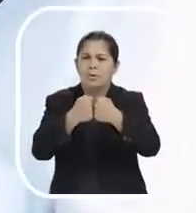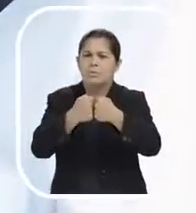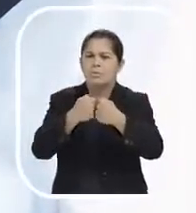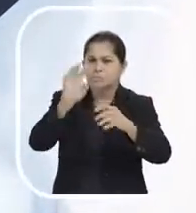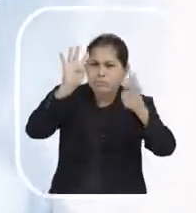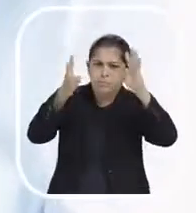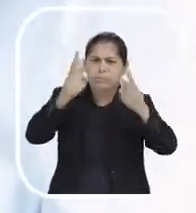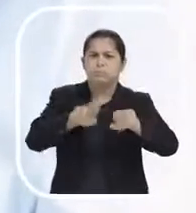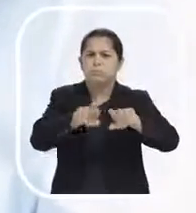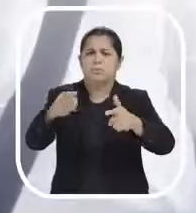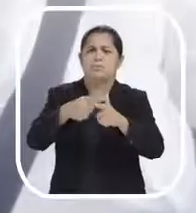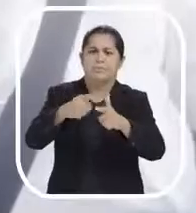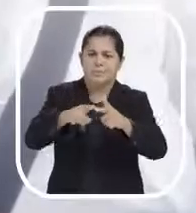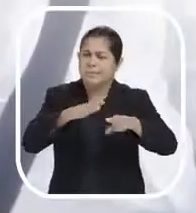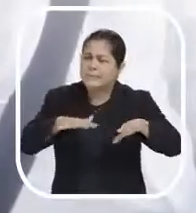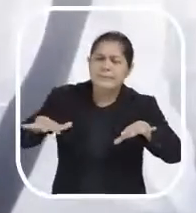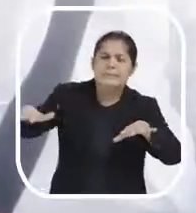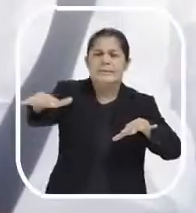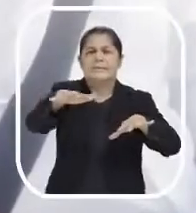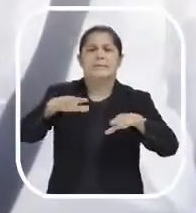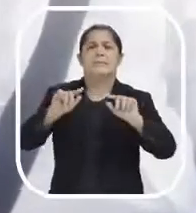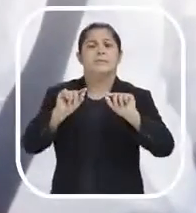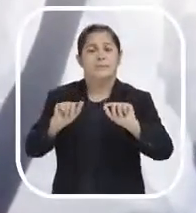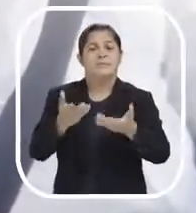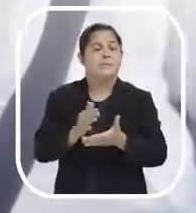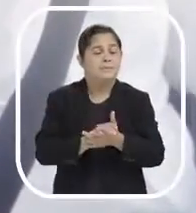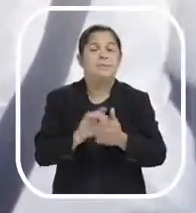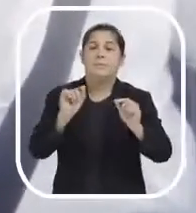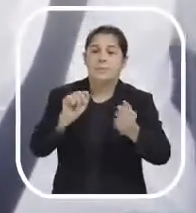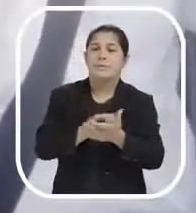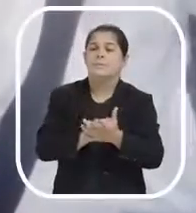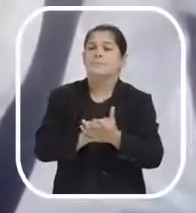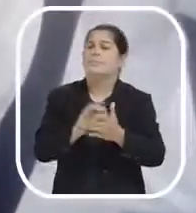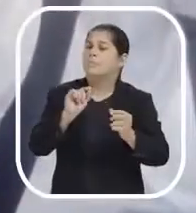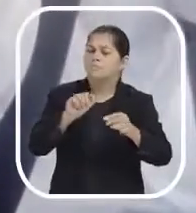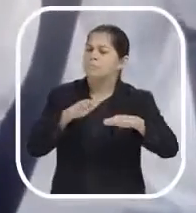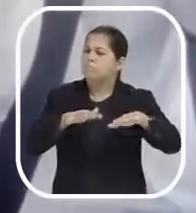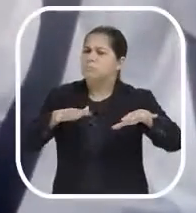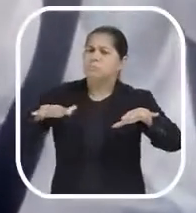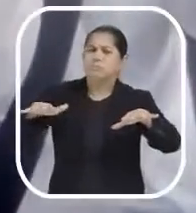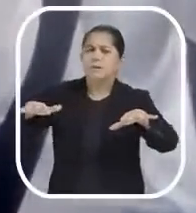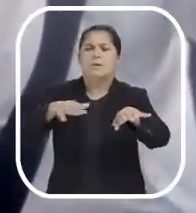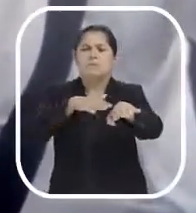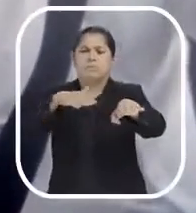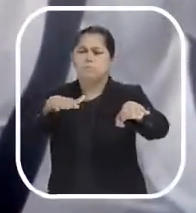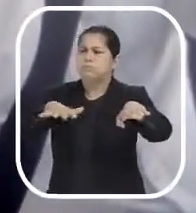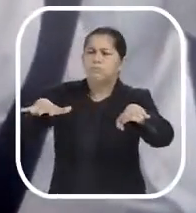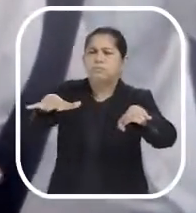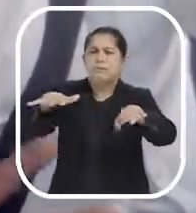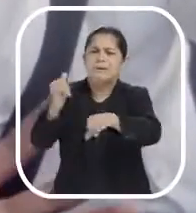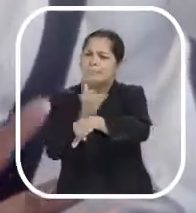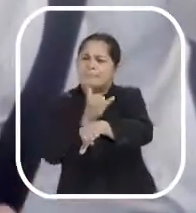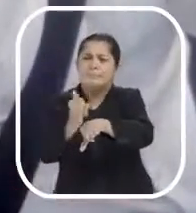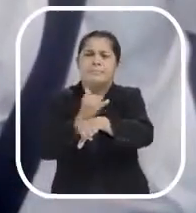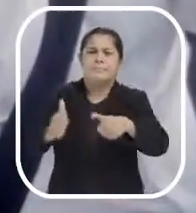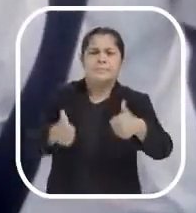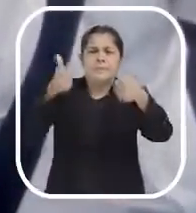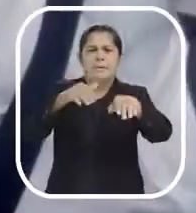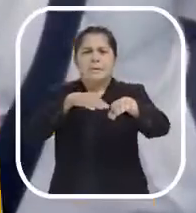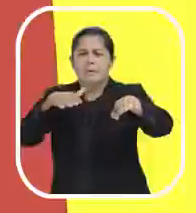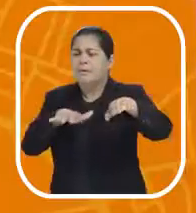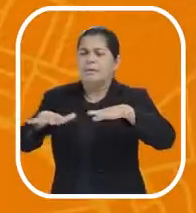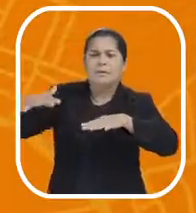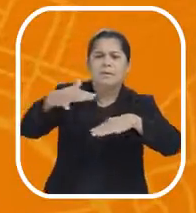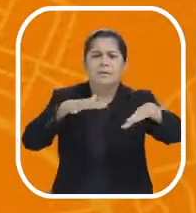falta de planejamento no trânsito. Pois é, as obras de mobilidade é pra facilitar a movimentação das pessoas pela